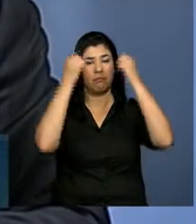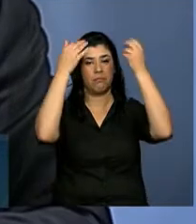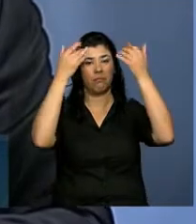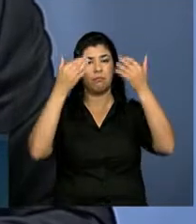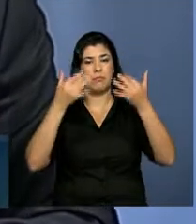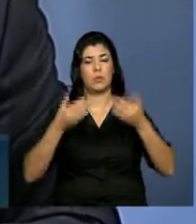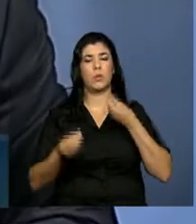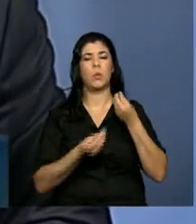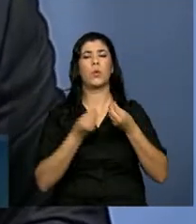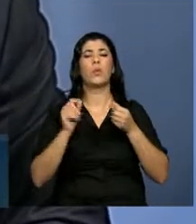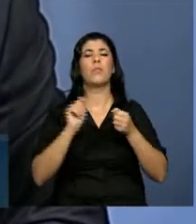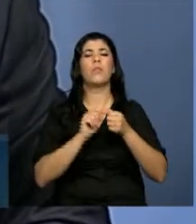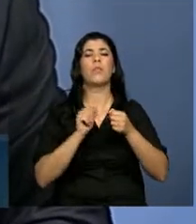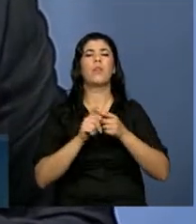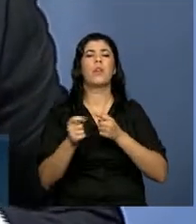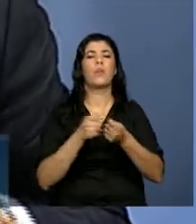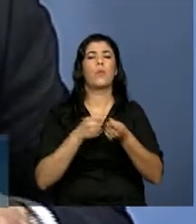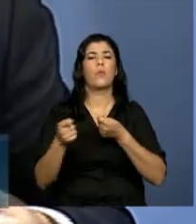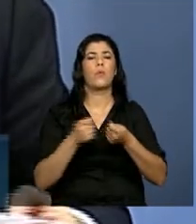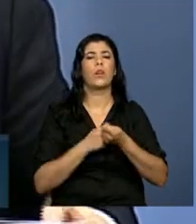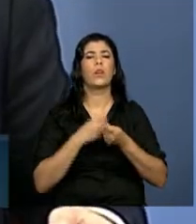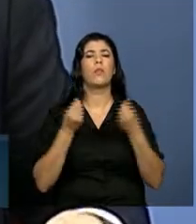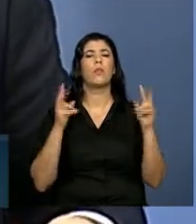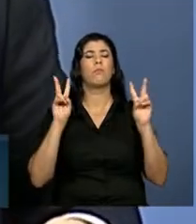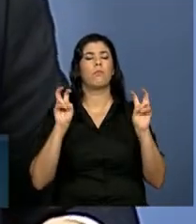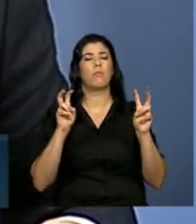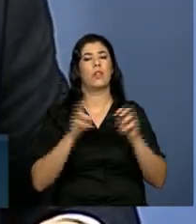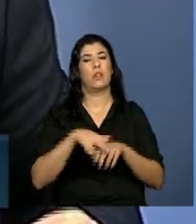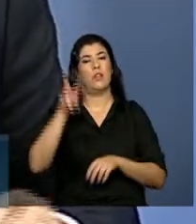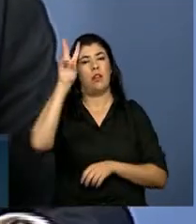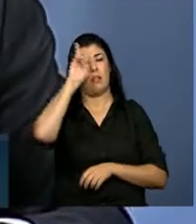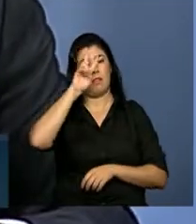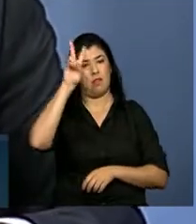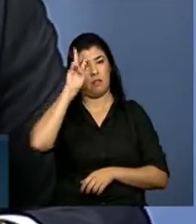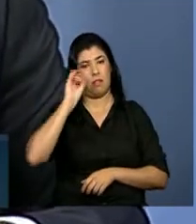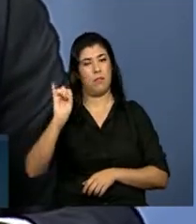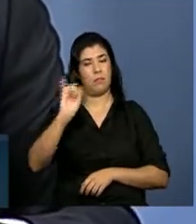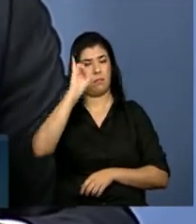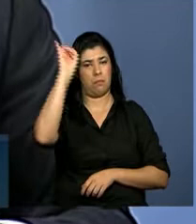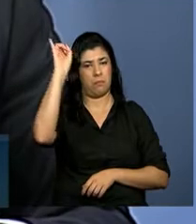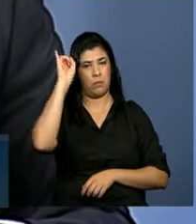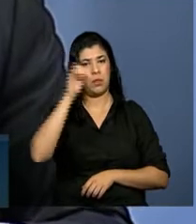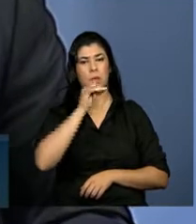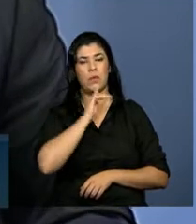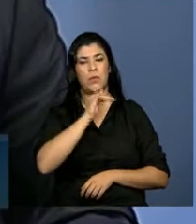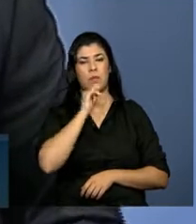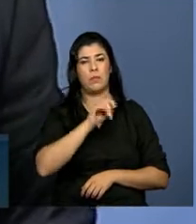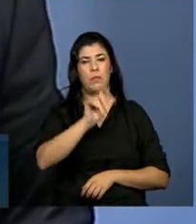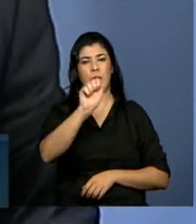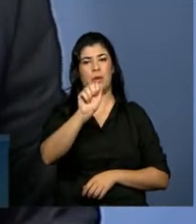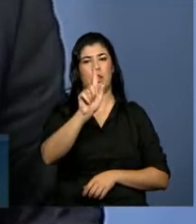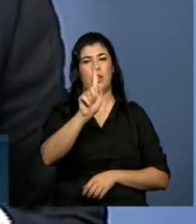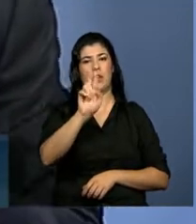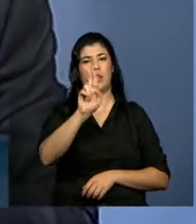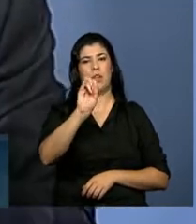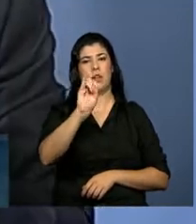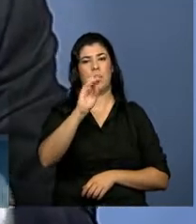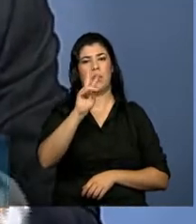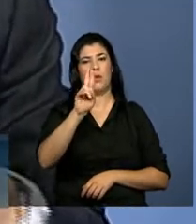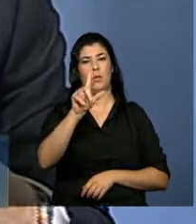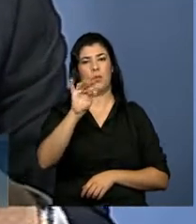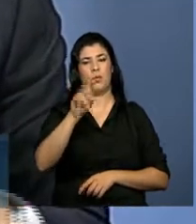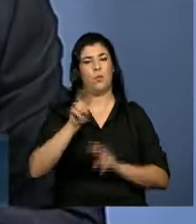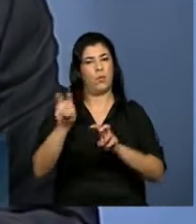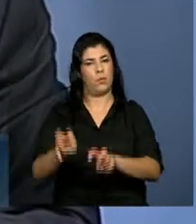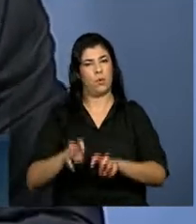negociação. Uma coisa importante é lembrar que temas importantes para o Brasil, como a agricultura, estão